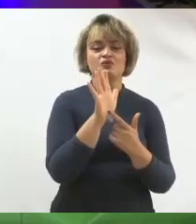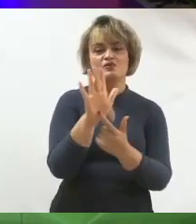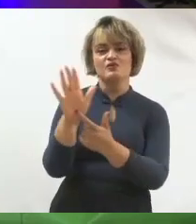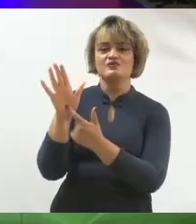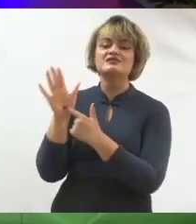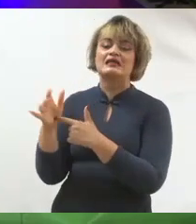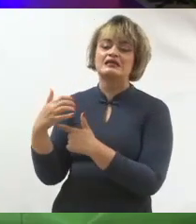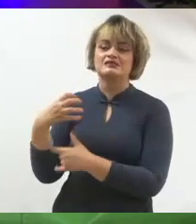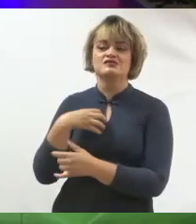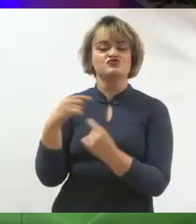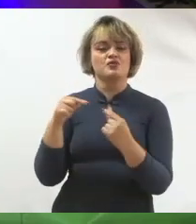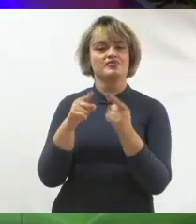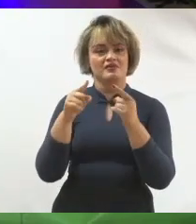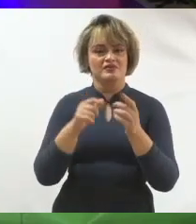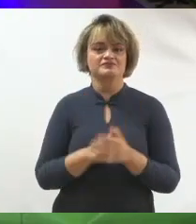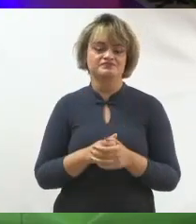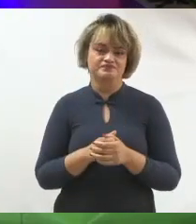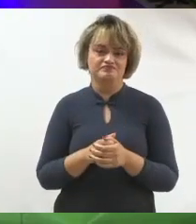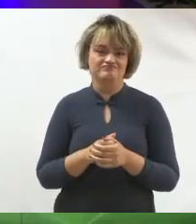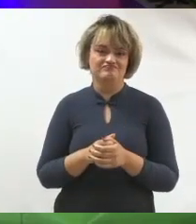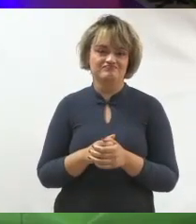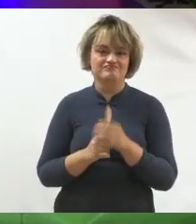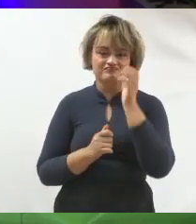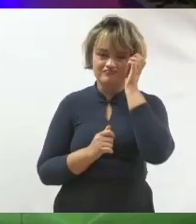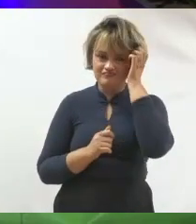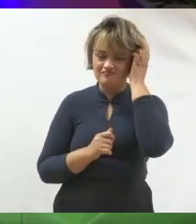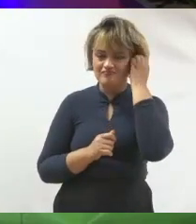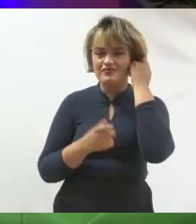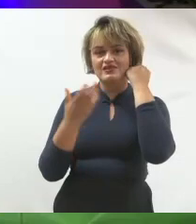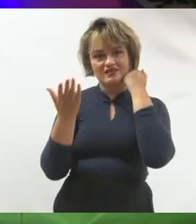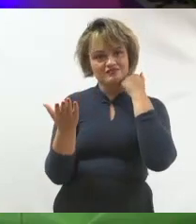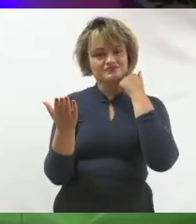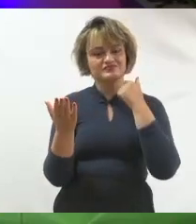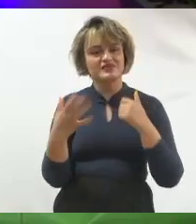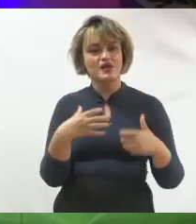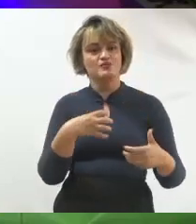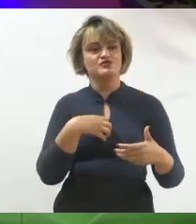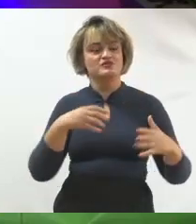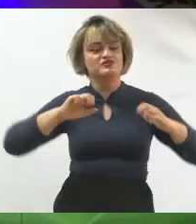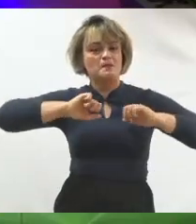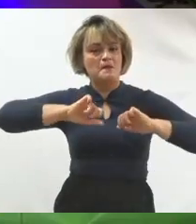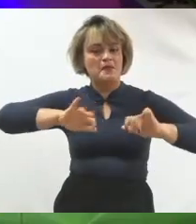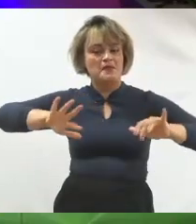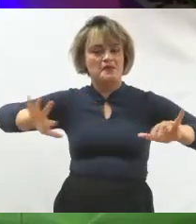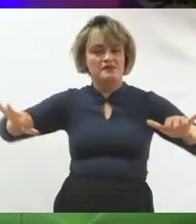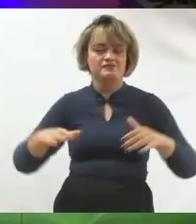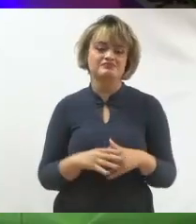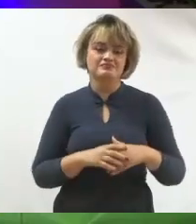muito representada por você. Então, é uma forma de ter a sua campanha expandida.